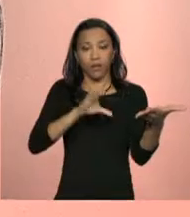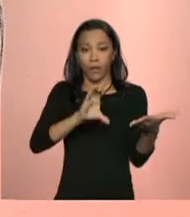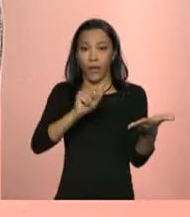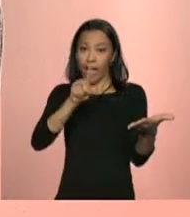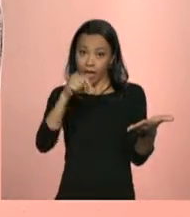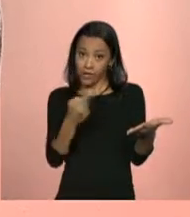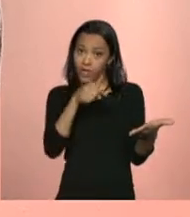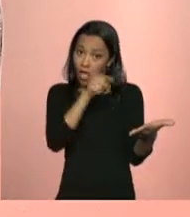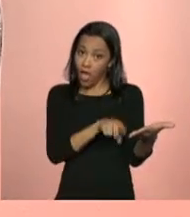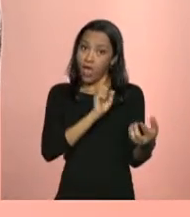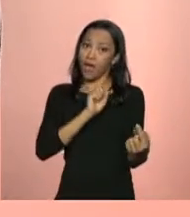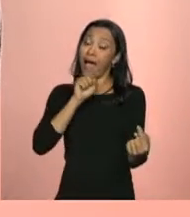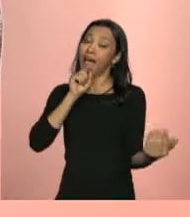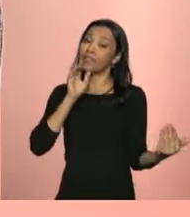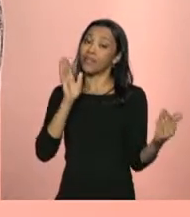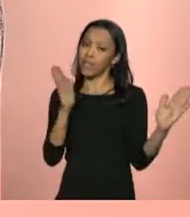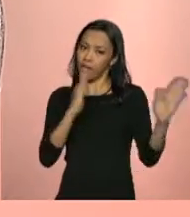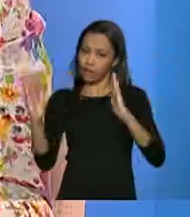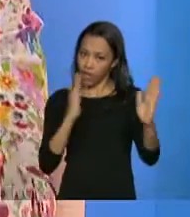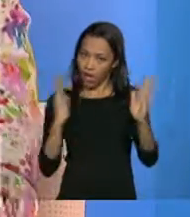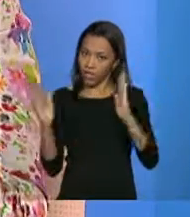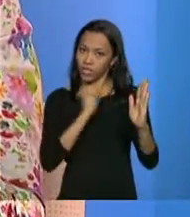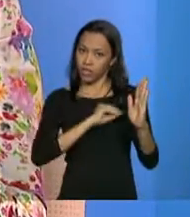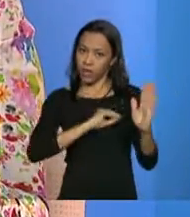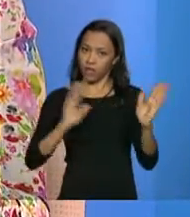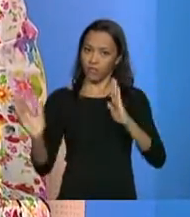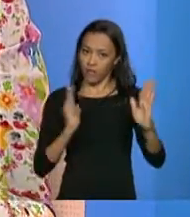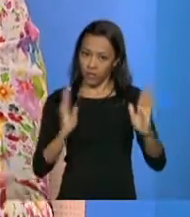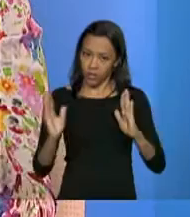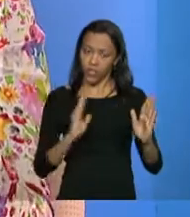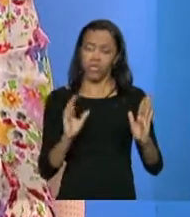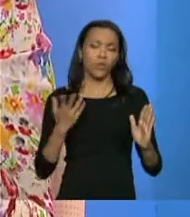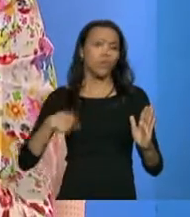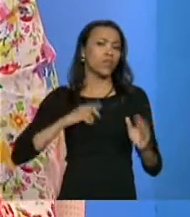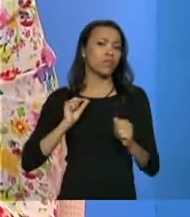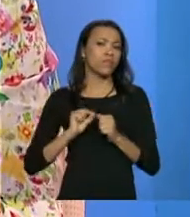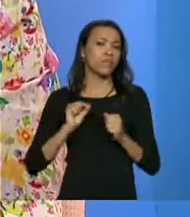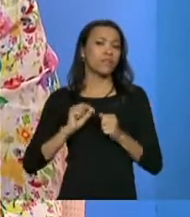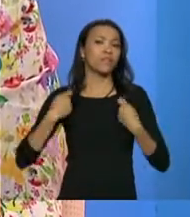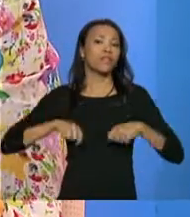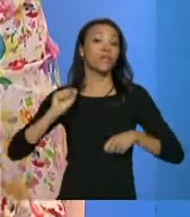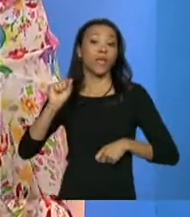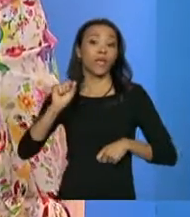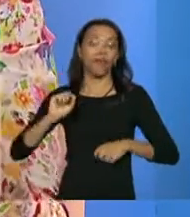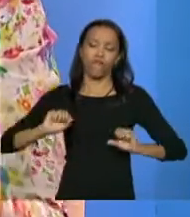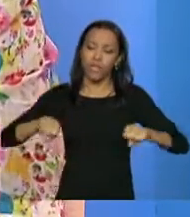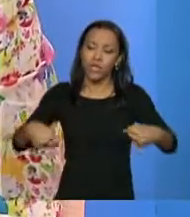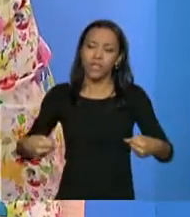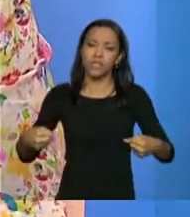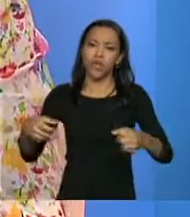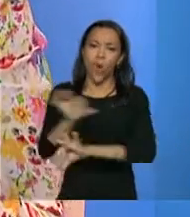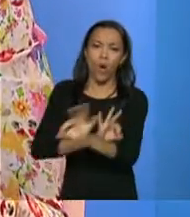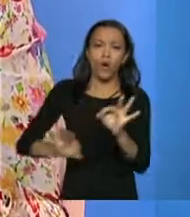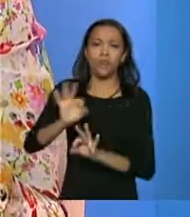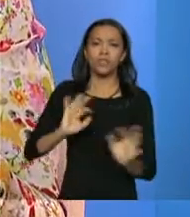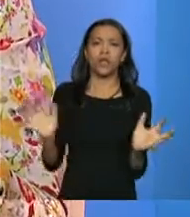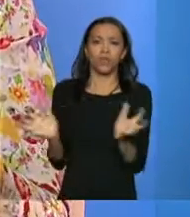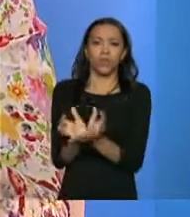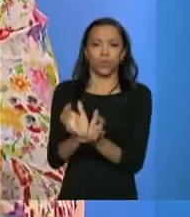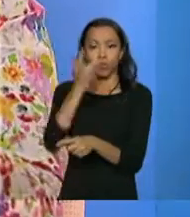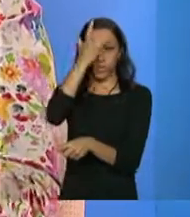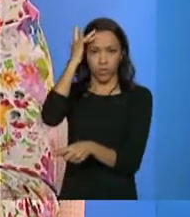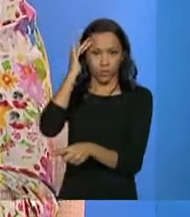que é até essa faixa de renda. Só que a pergunta tem que ser inversa, o que nós precisamos fazer? Nós precisamos fortalecer equipes, institucionalizar equipes,